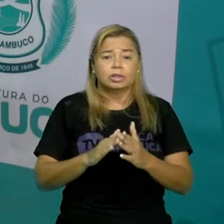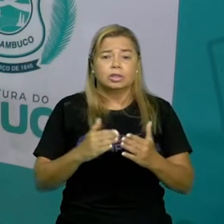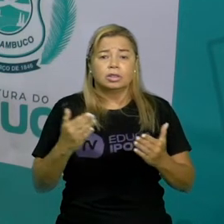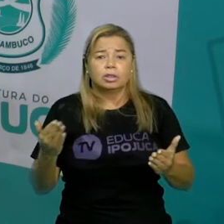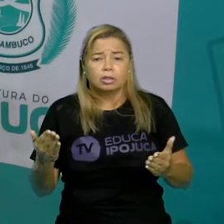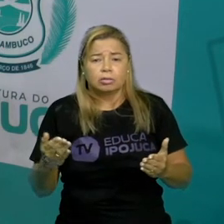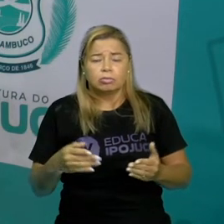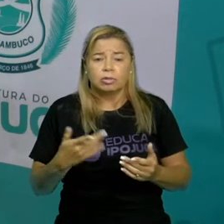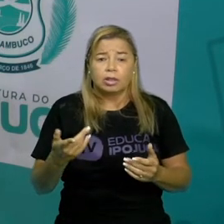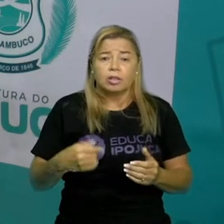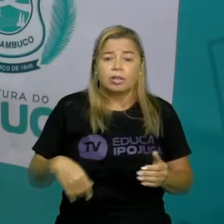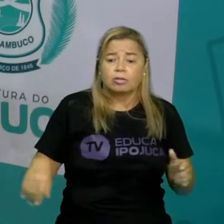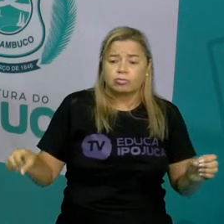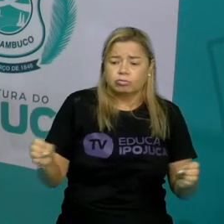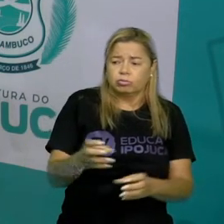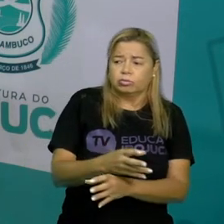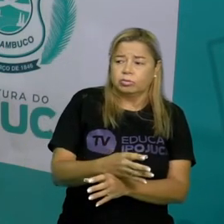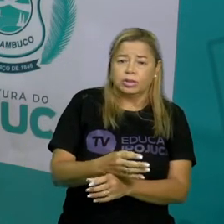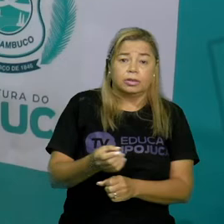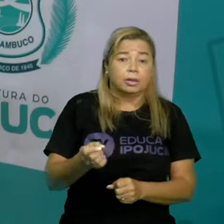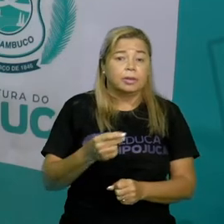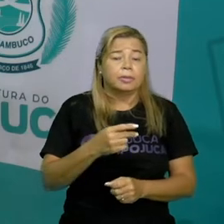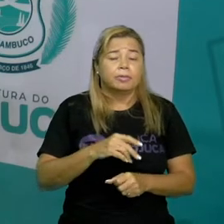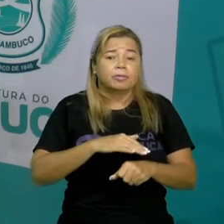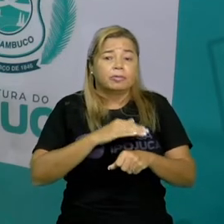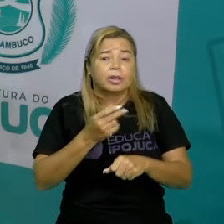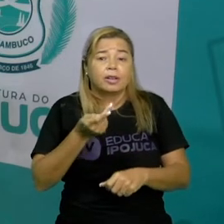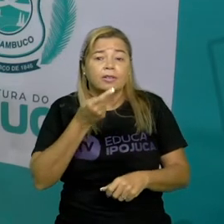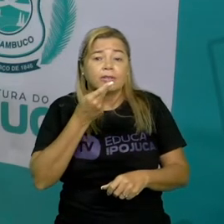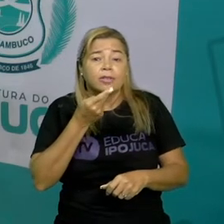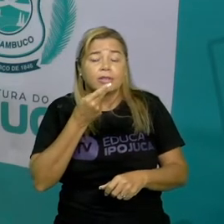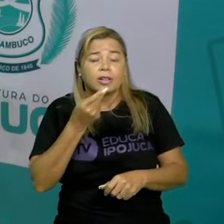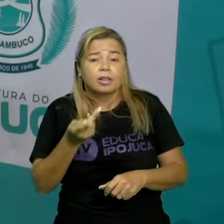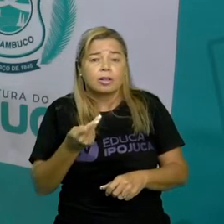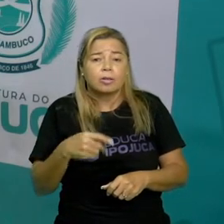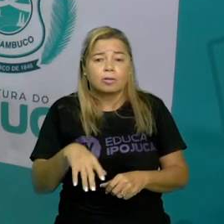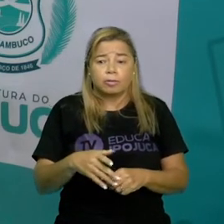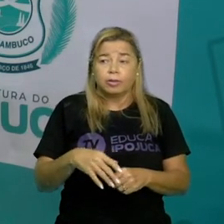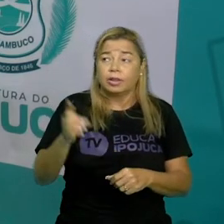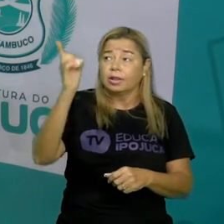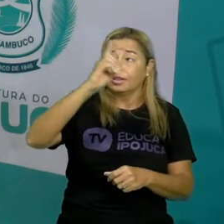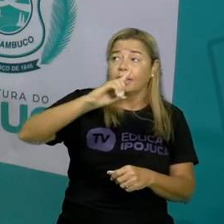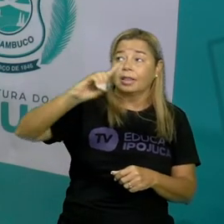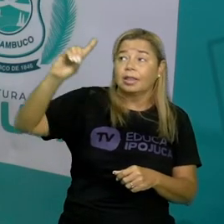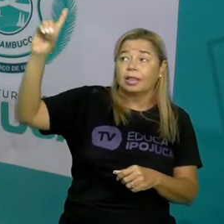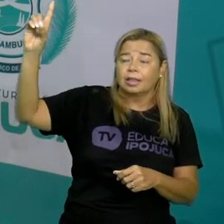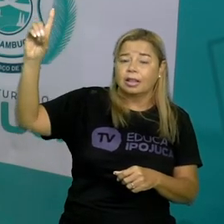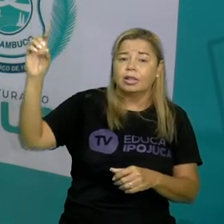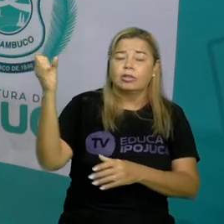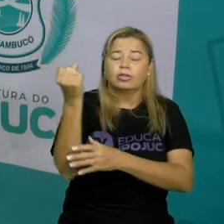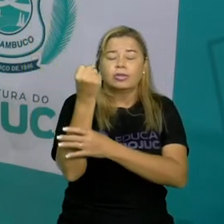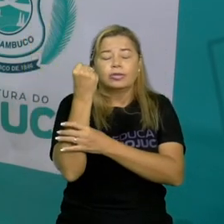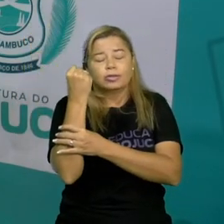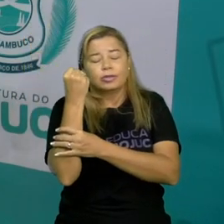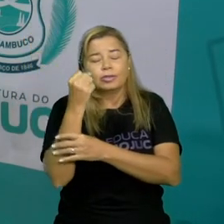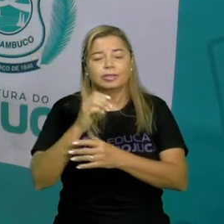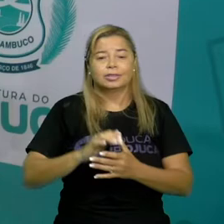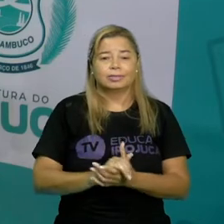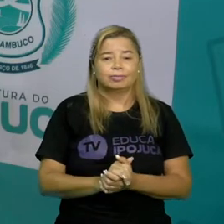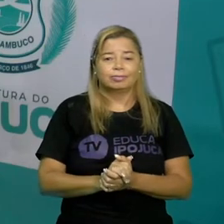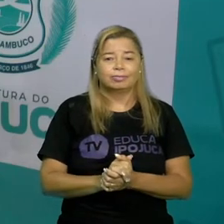por quê? porque a morte mais forte do que eu terminou na historinha que é Deus que governa a morte e essa historinha